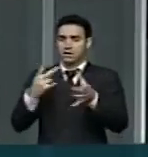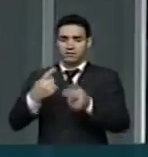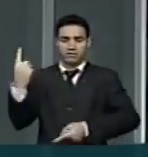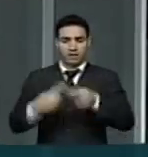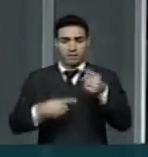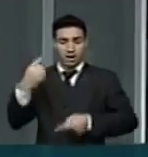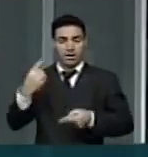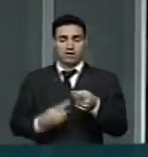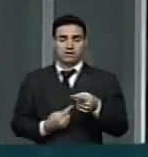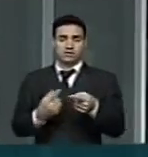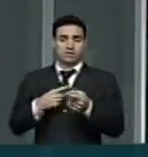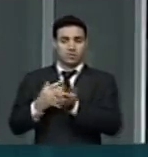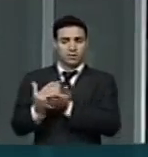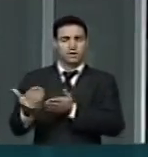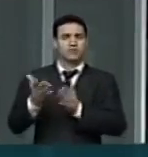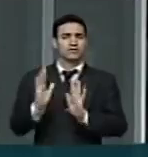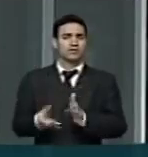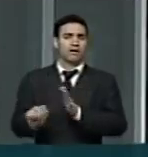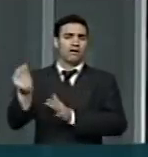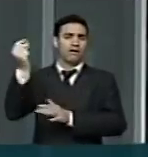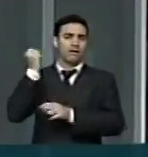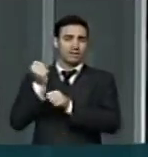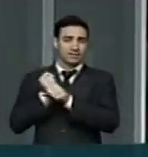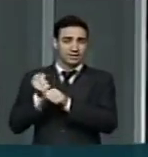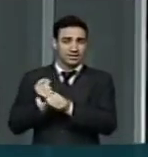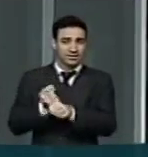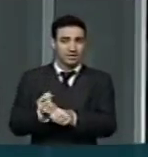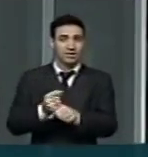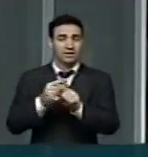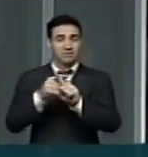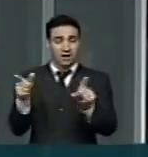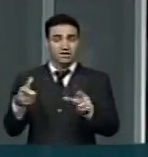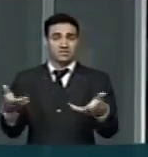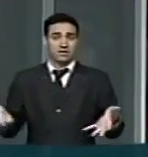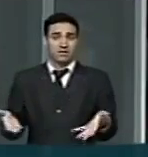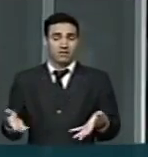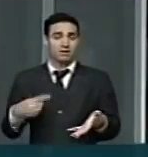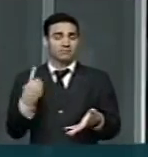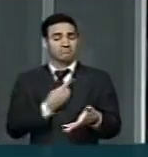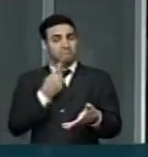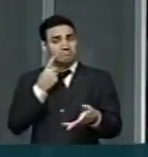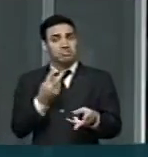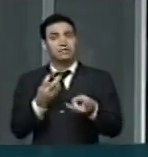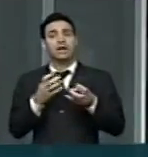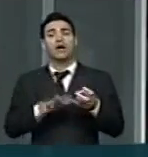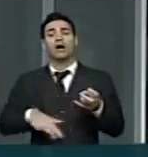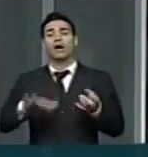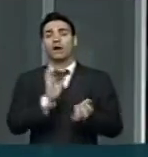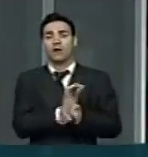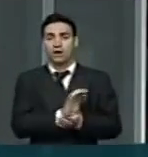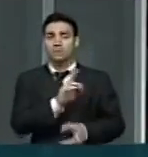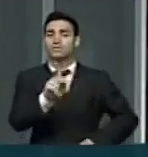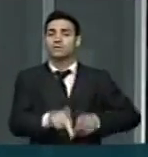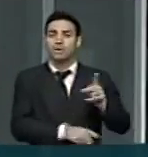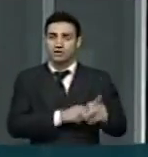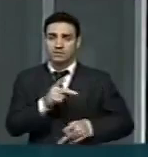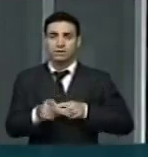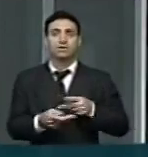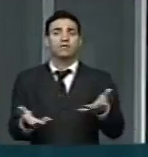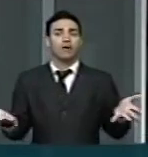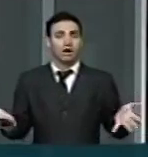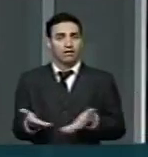iniciou há muitos anos atrás, mas que agora a gente vê que a população abraçou essa causa,